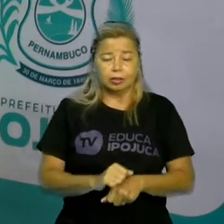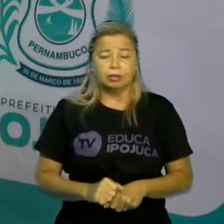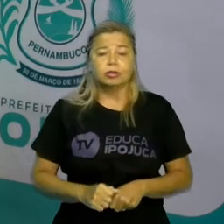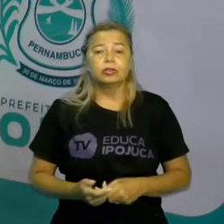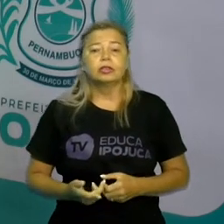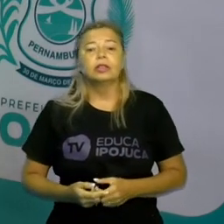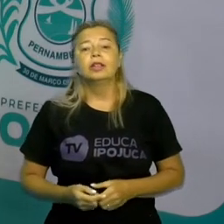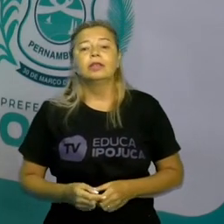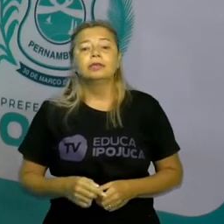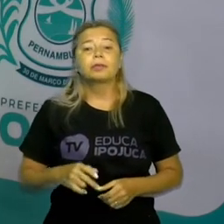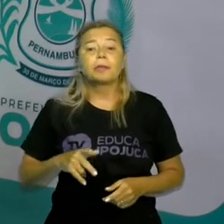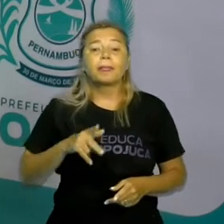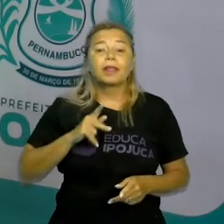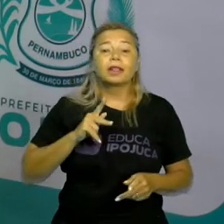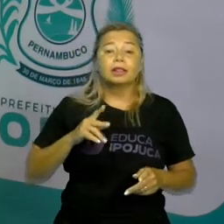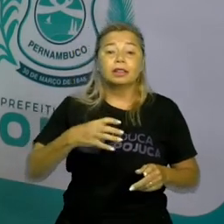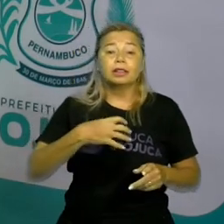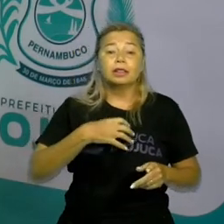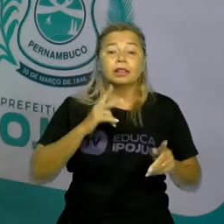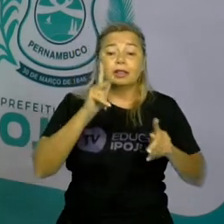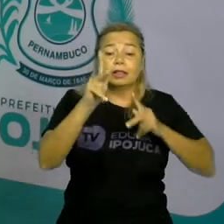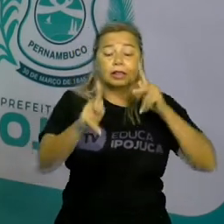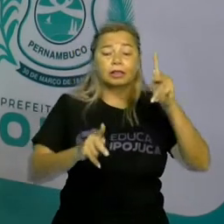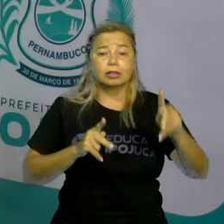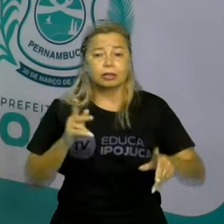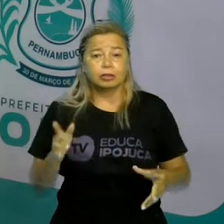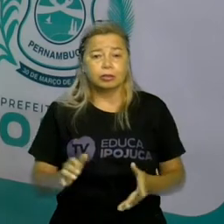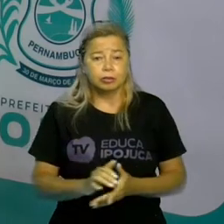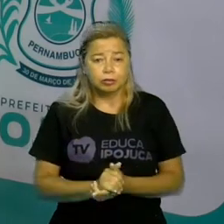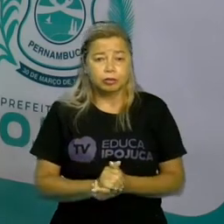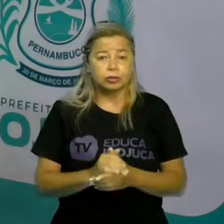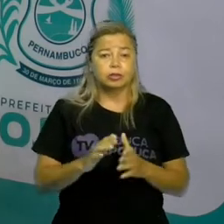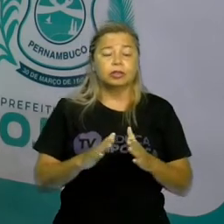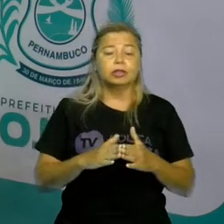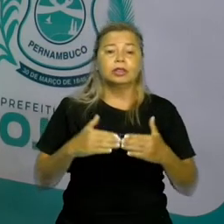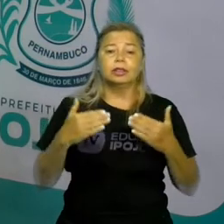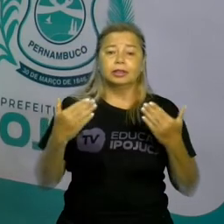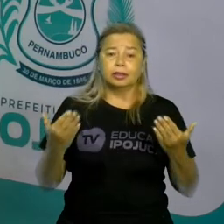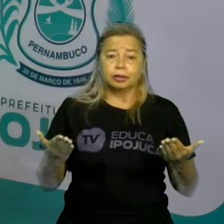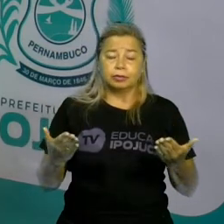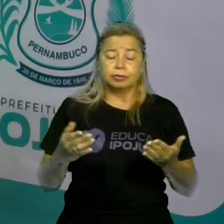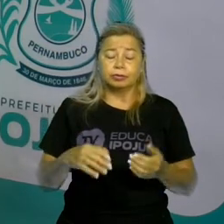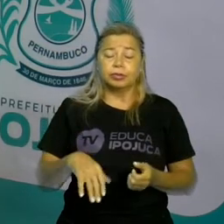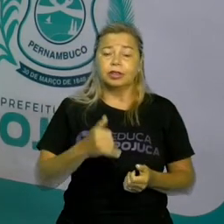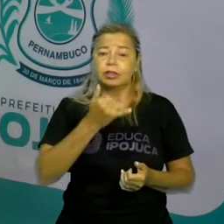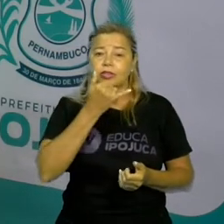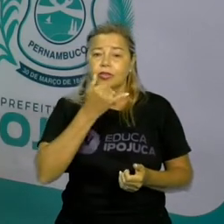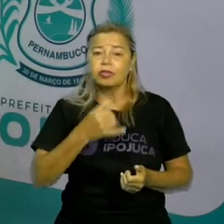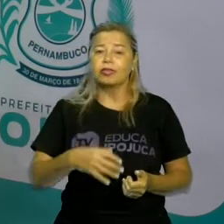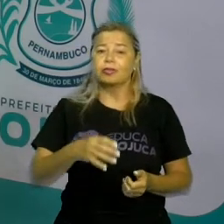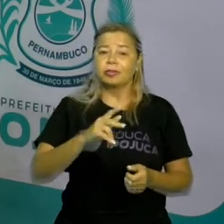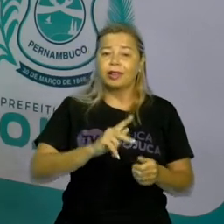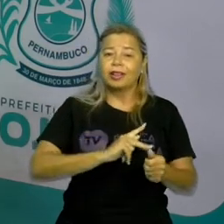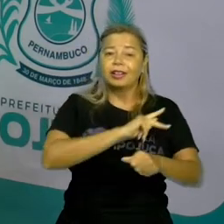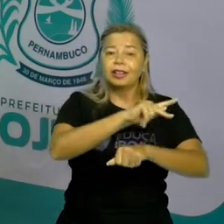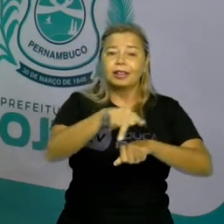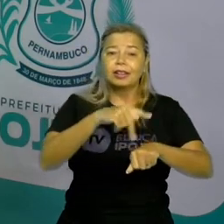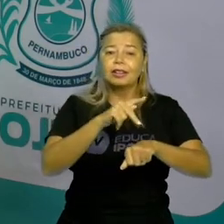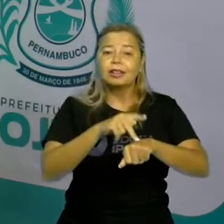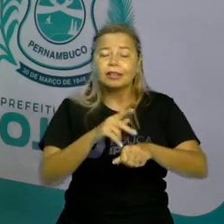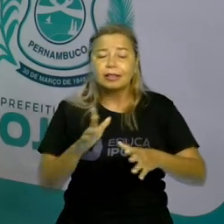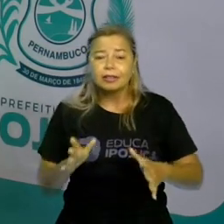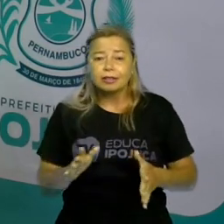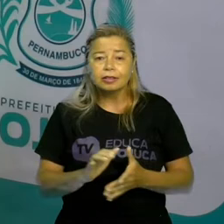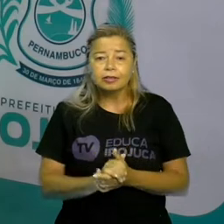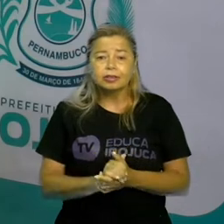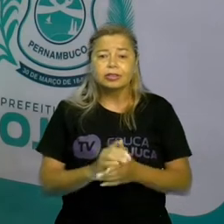Para a gente observar a configuração que o mundo tem hoje, para que ela tivesse essa configuração, nós